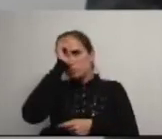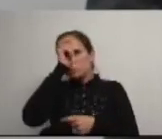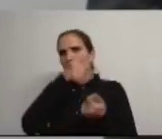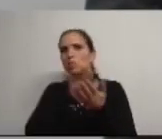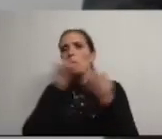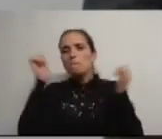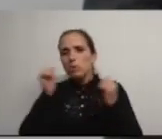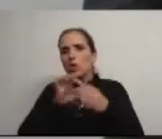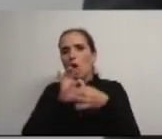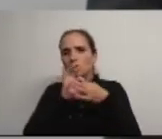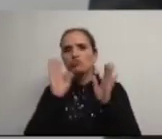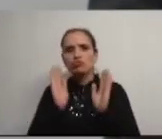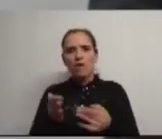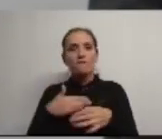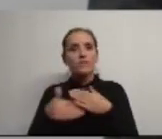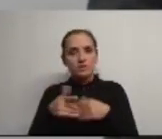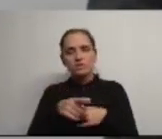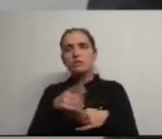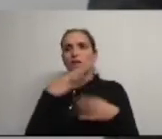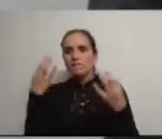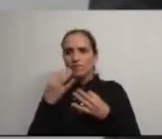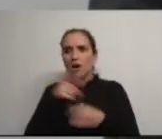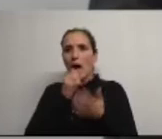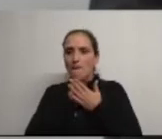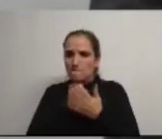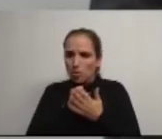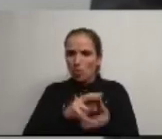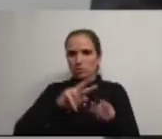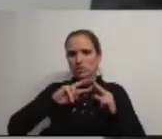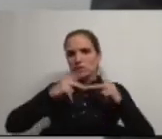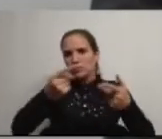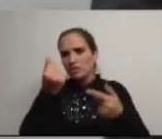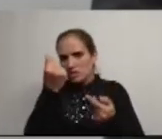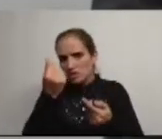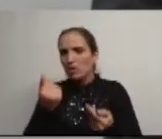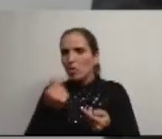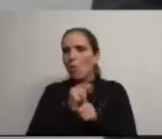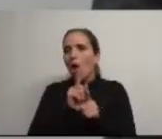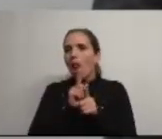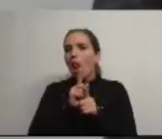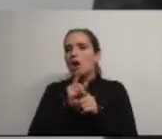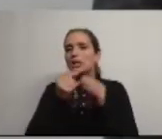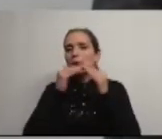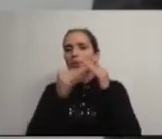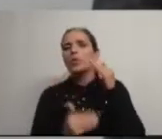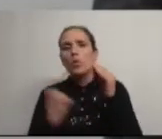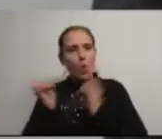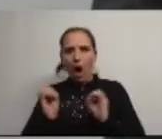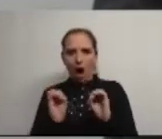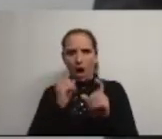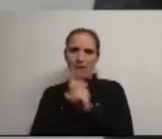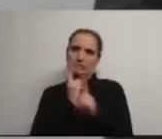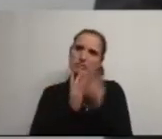protocolos estabelecidos, assegurando-se que os apoios e as transferências financeiras não sofressem diminuição de qualquer espécie,